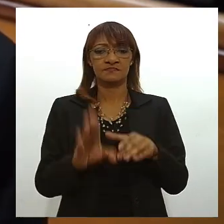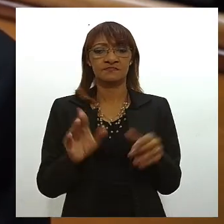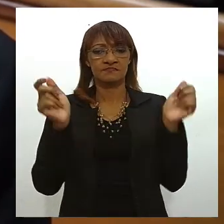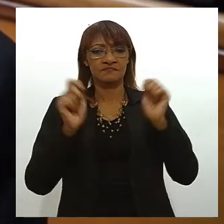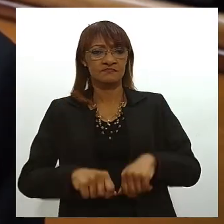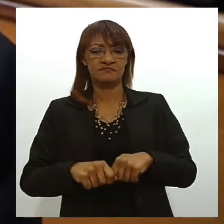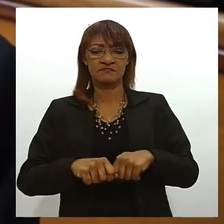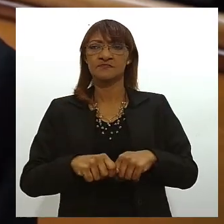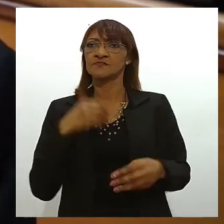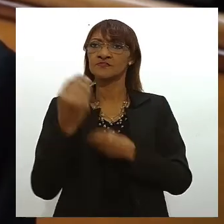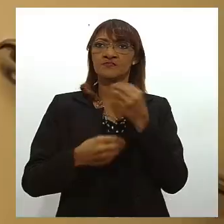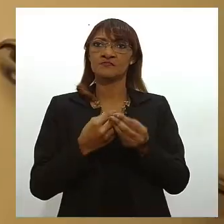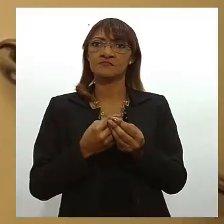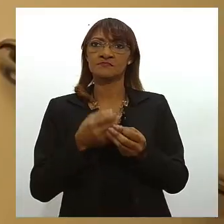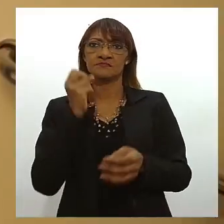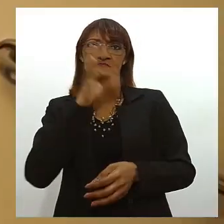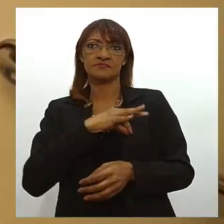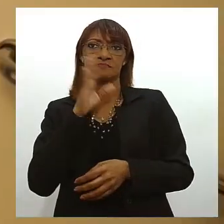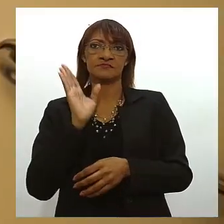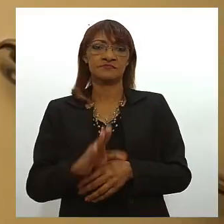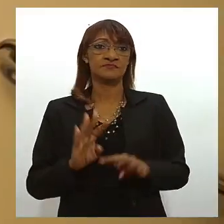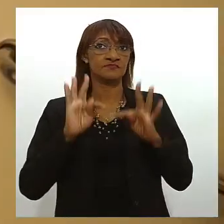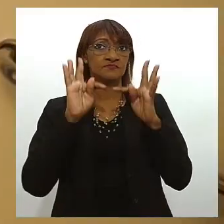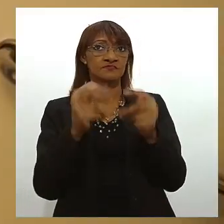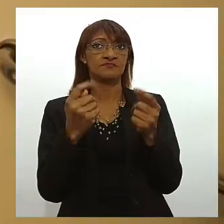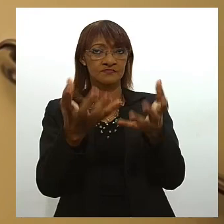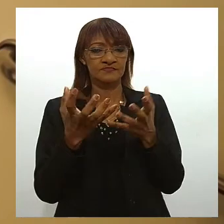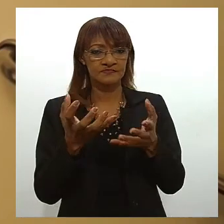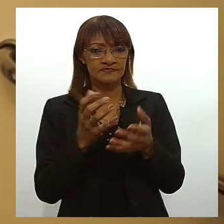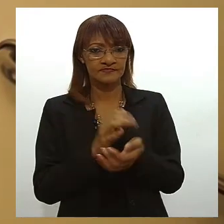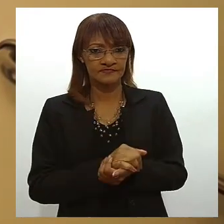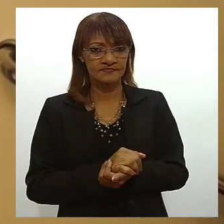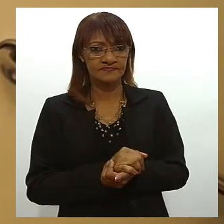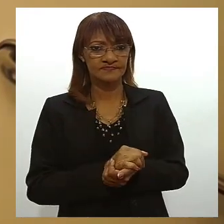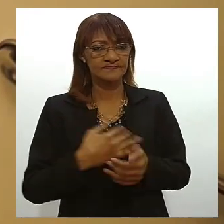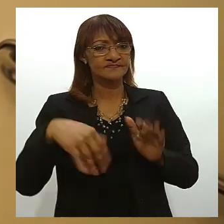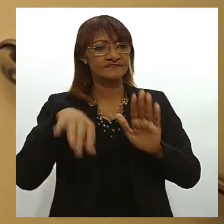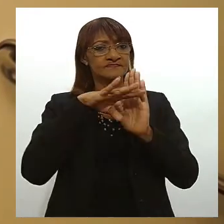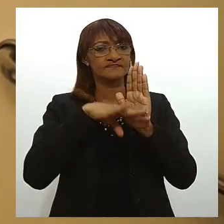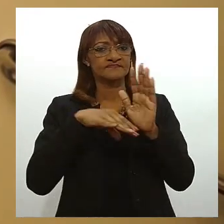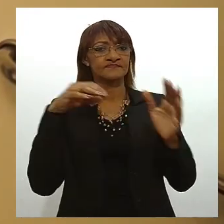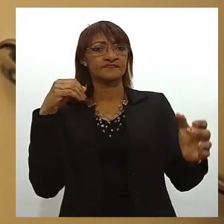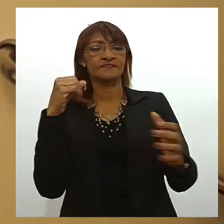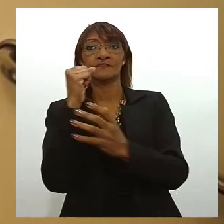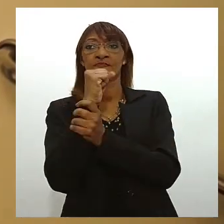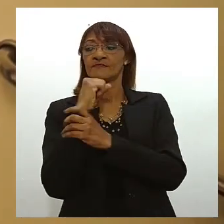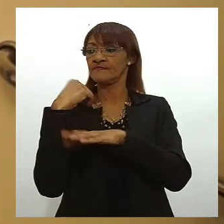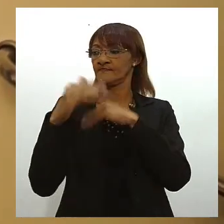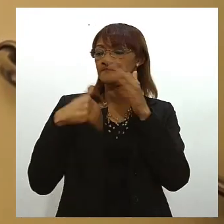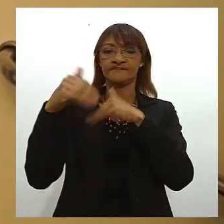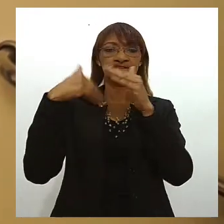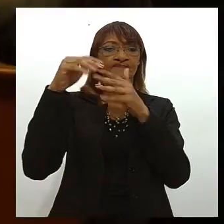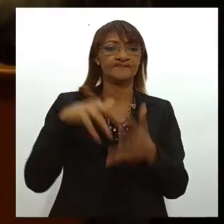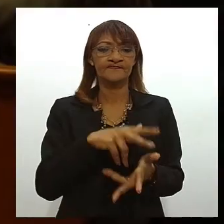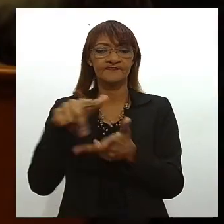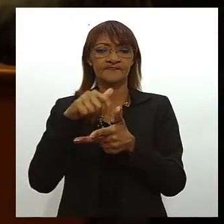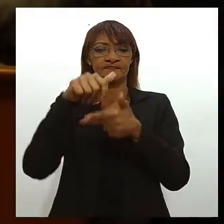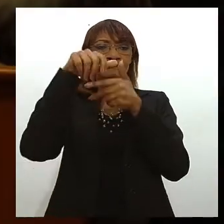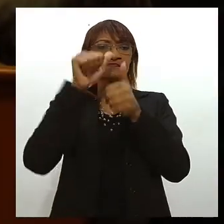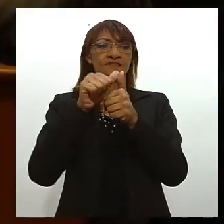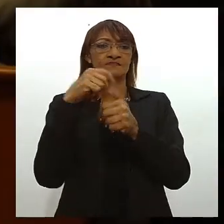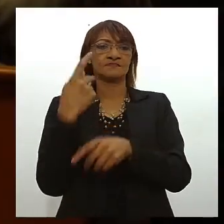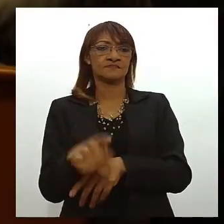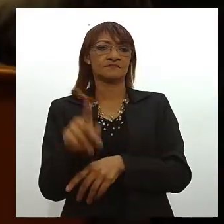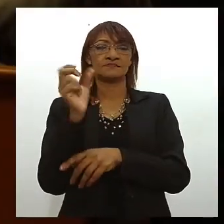de riqueza e renda que todo mundo espera o plano que indica caminhos seguros para o desenvolvimento sustentável de Sergipe